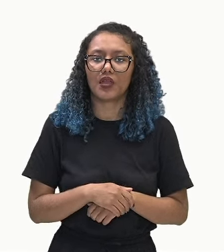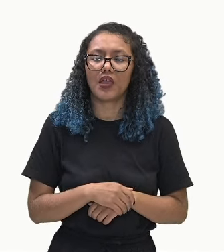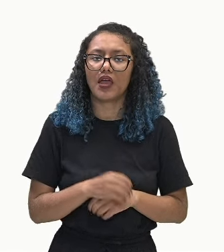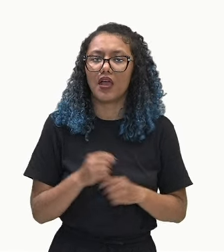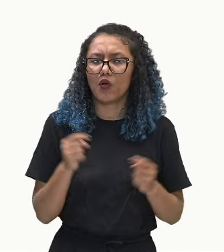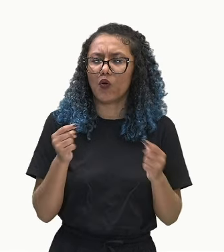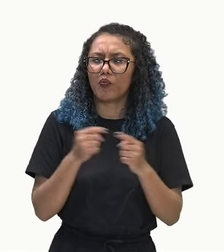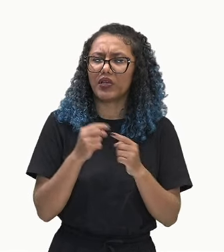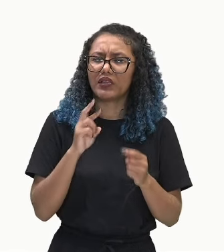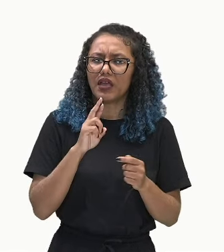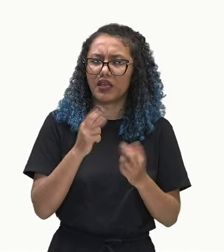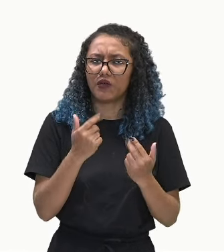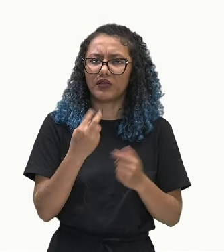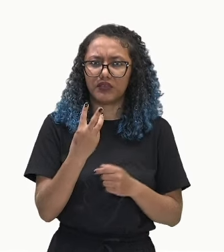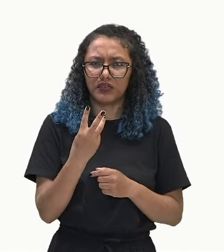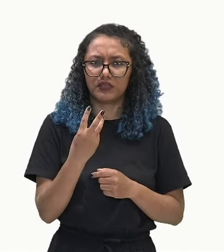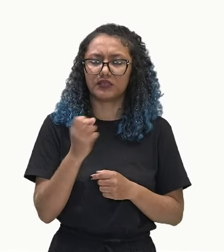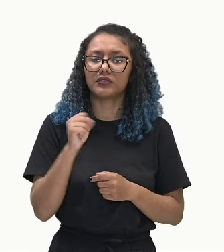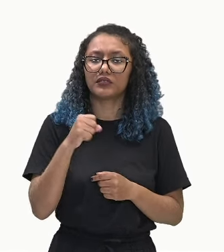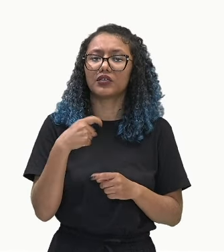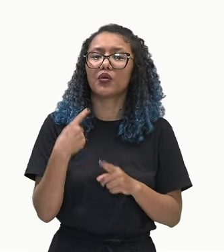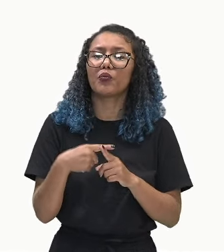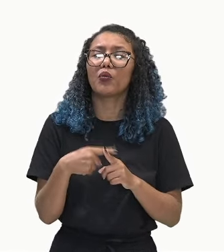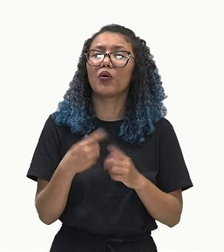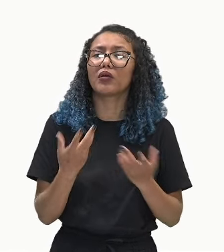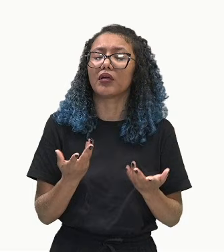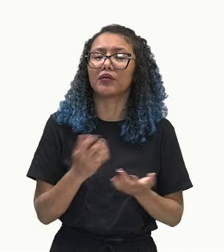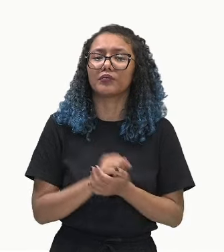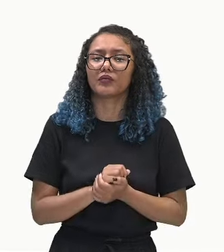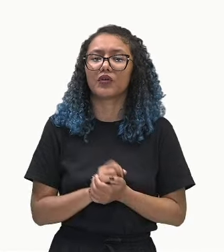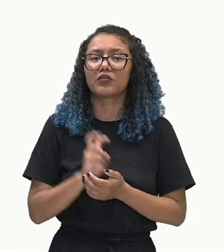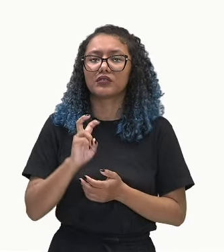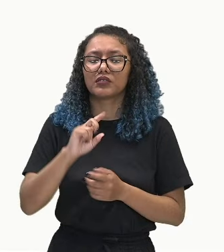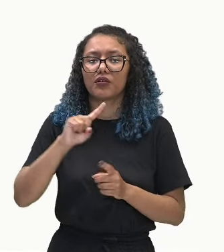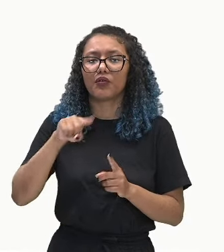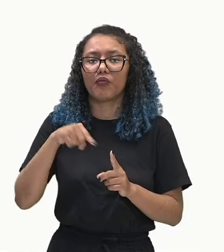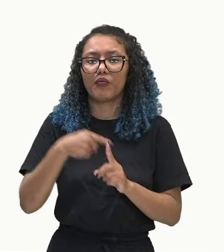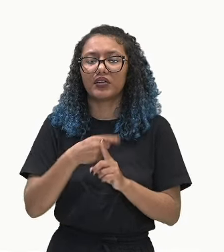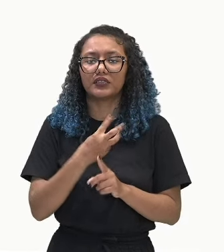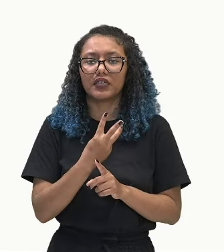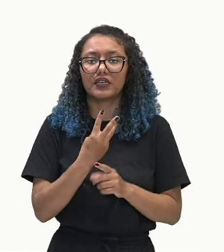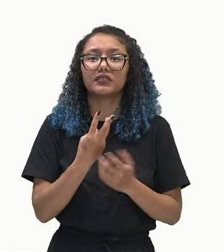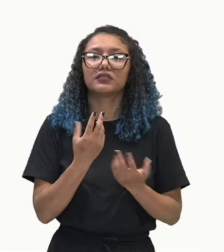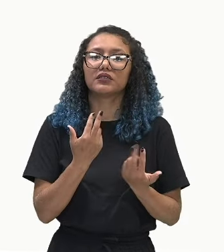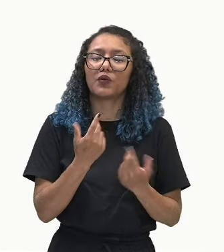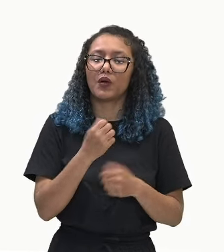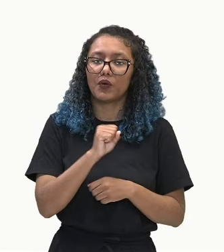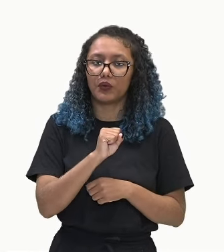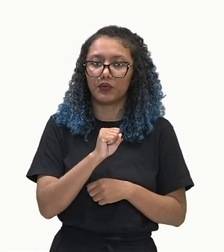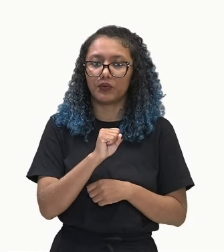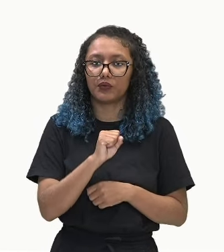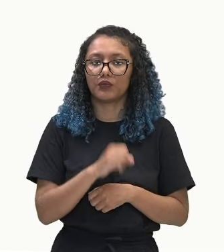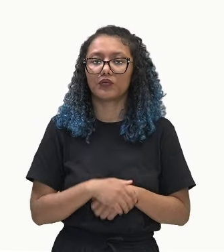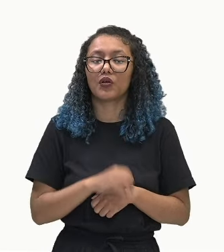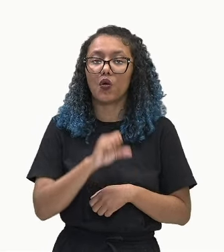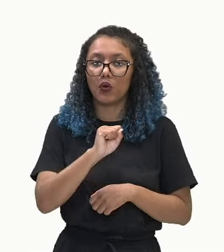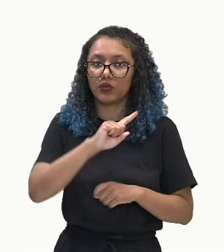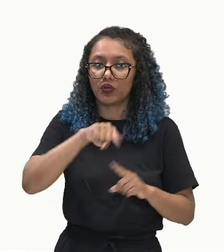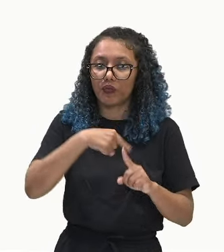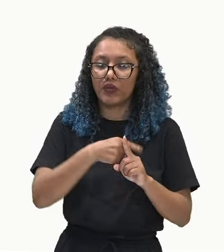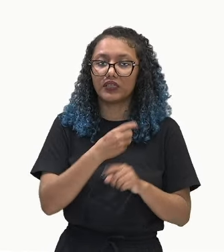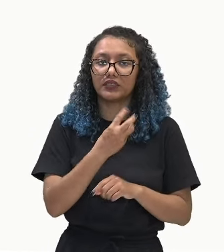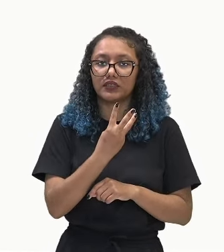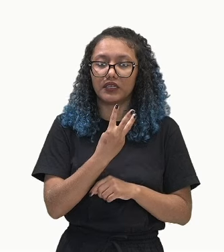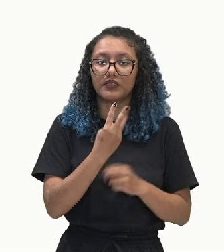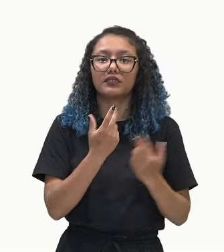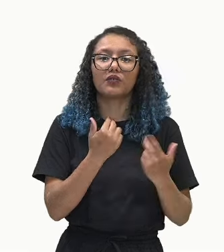É, olha só, estamos somando aqui, 5 mais 3 dá 8, 8 mais 3